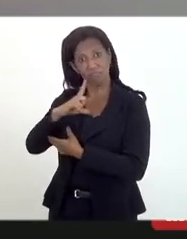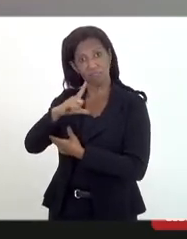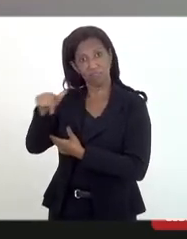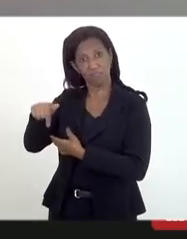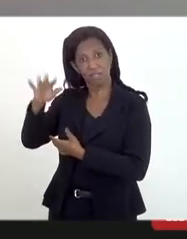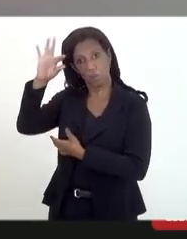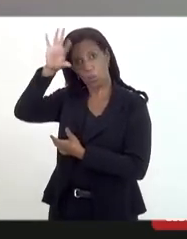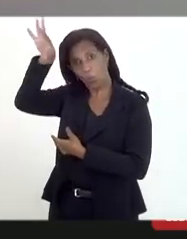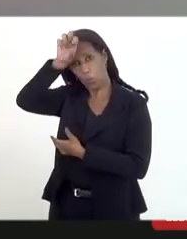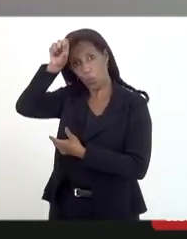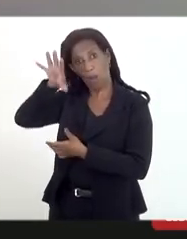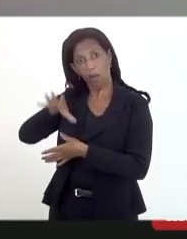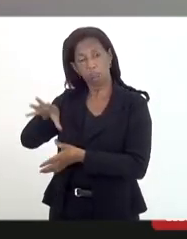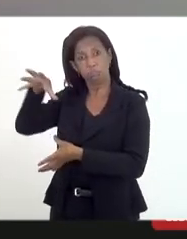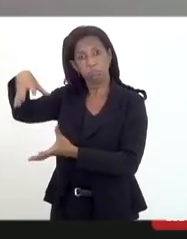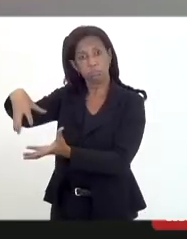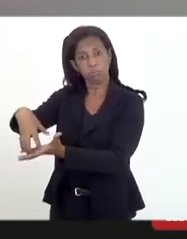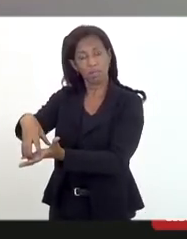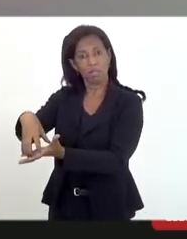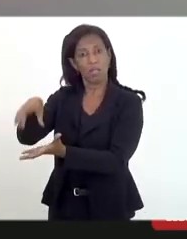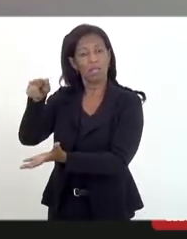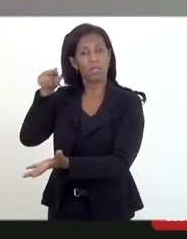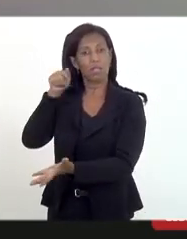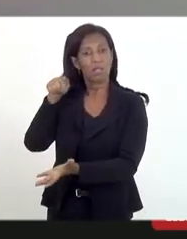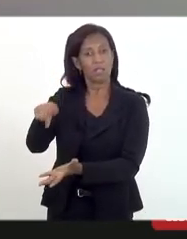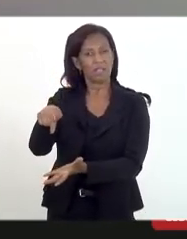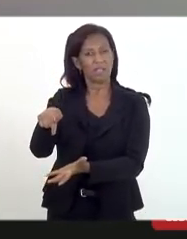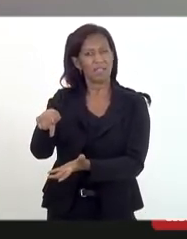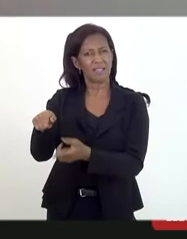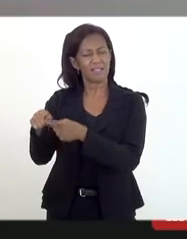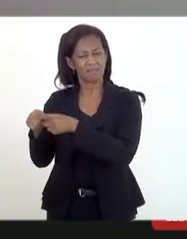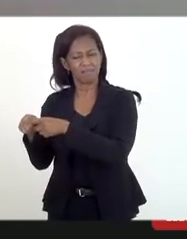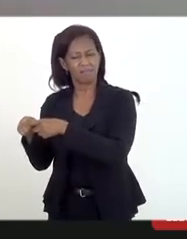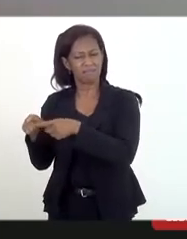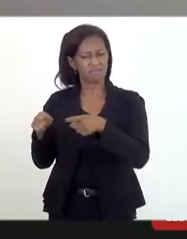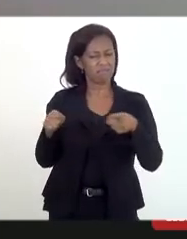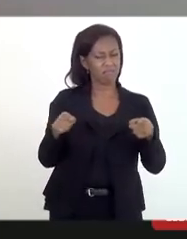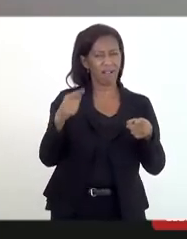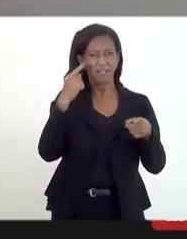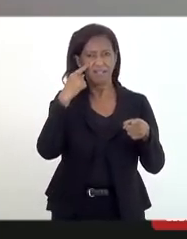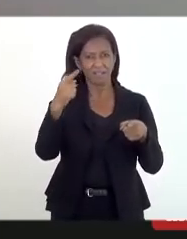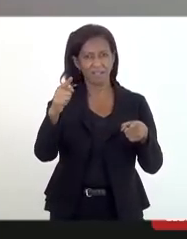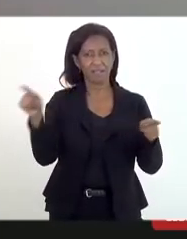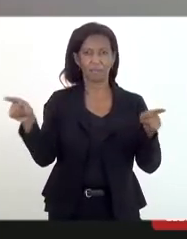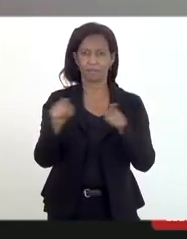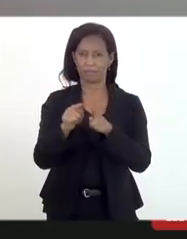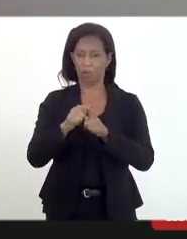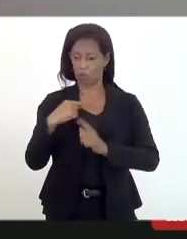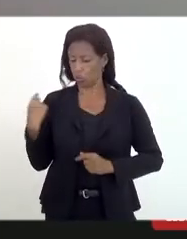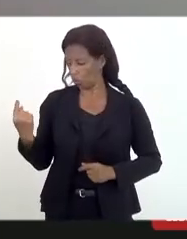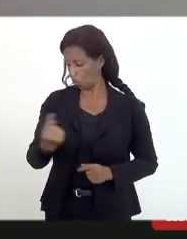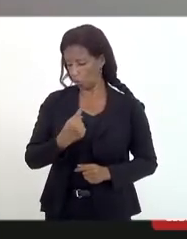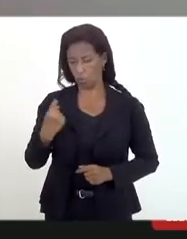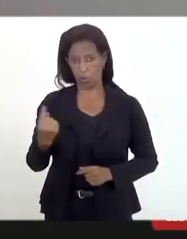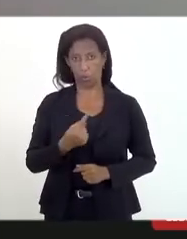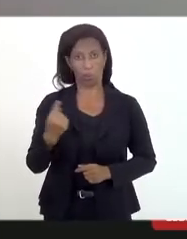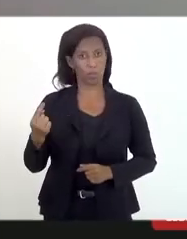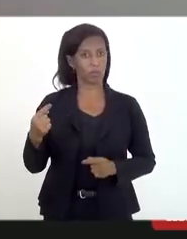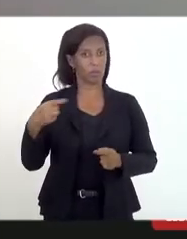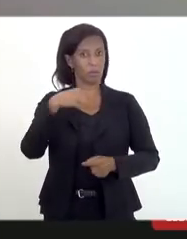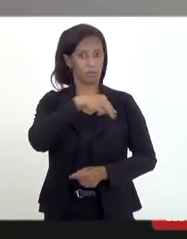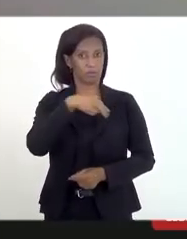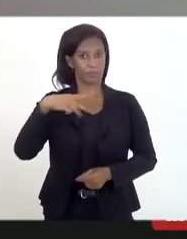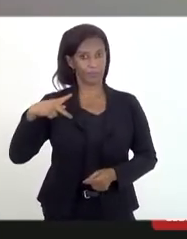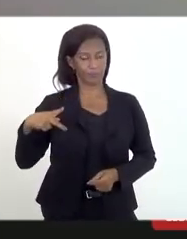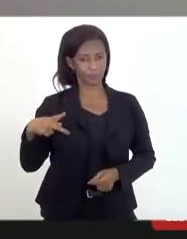E esse fenômeno foi estendido e a gente pôde constatar também, não fomos só nós no Ministério Público que